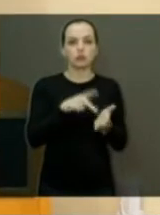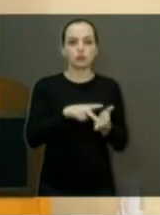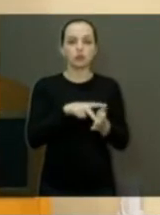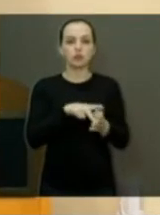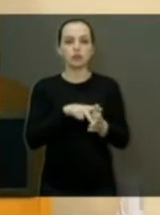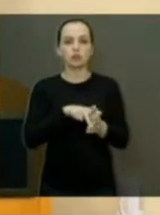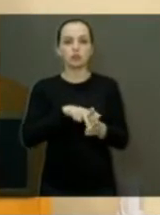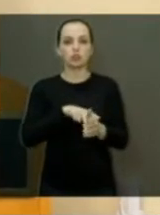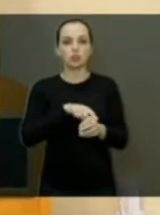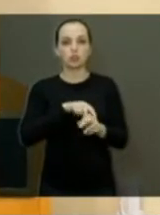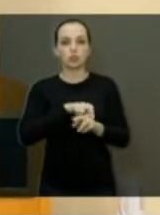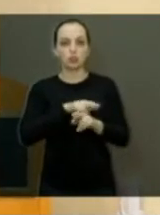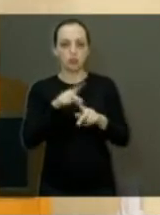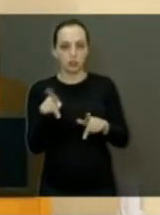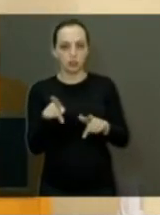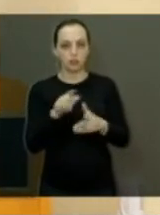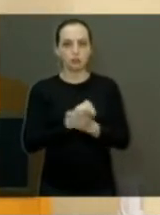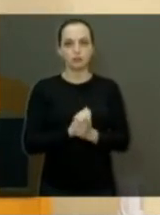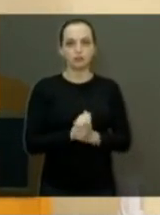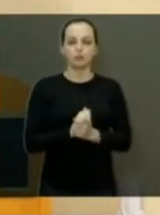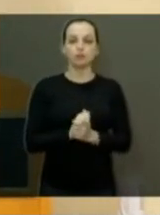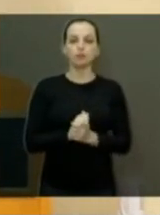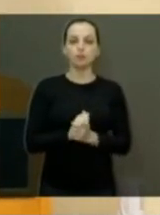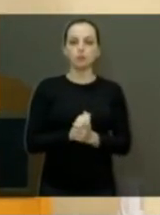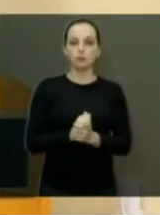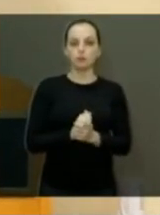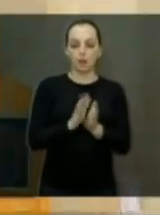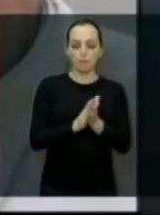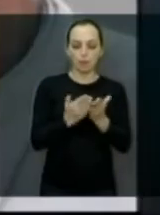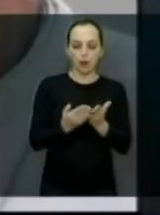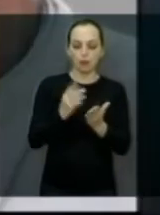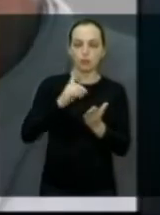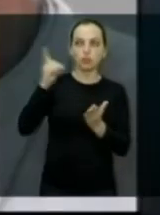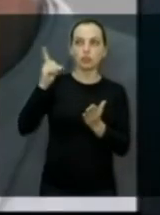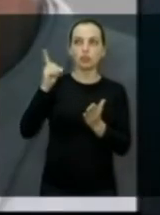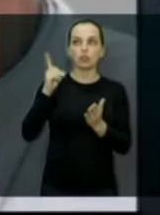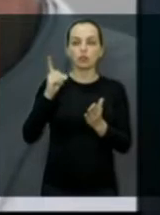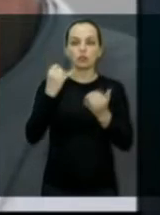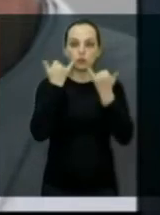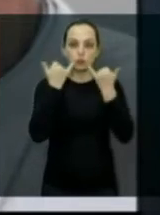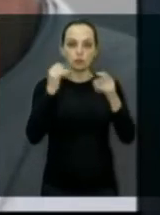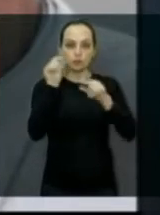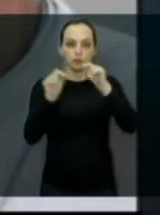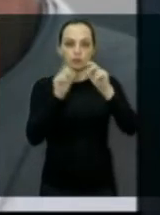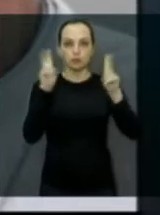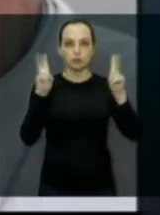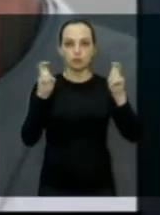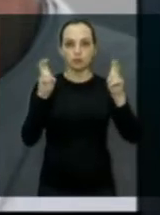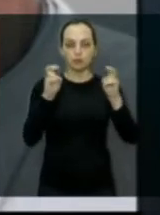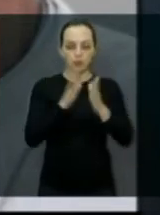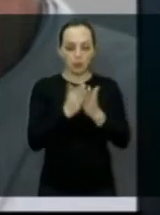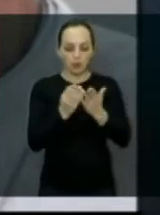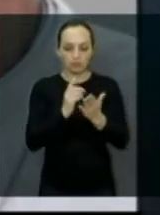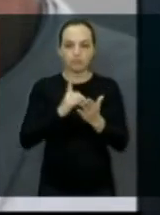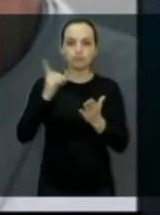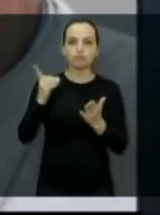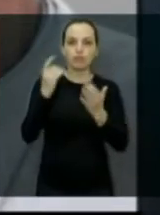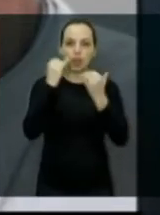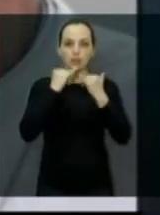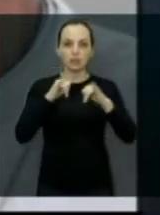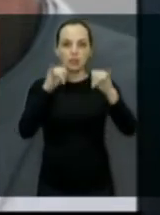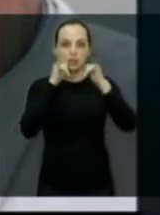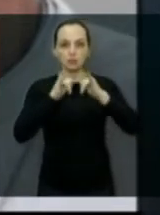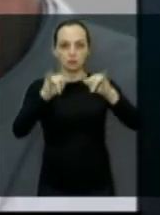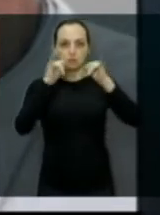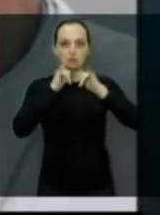contrário. Então, para finalizar, então, o Evangelho, o Papa Francisco dizendo, o Evangelho não pode ser anunciado